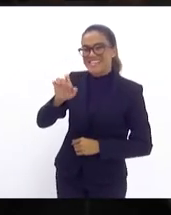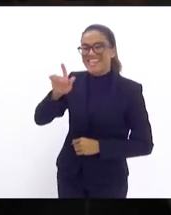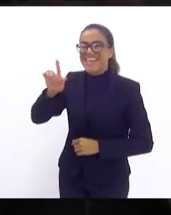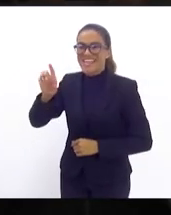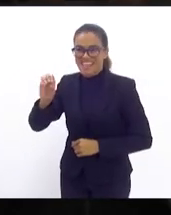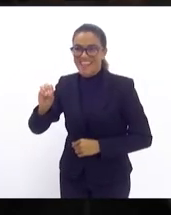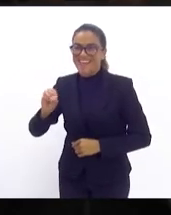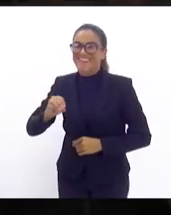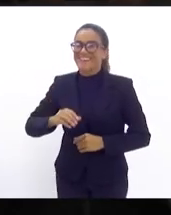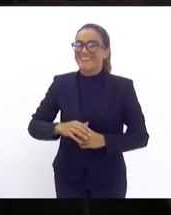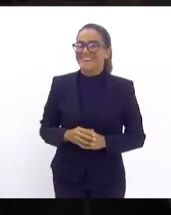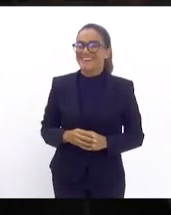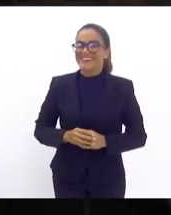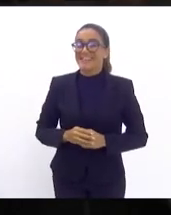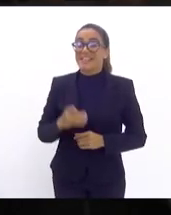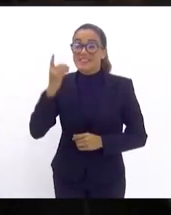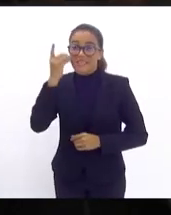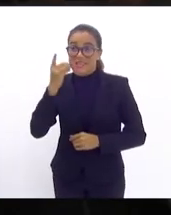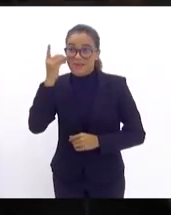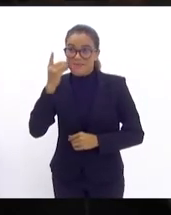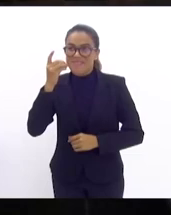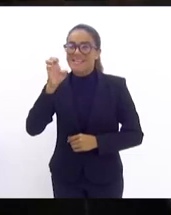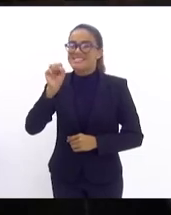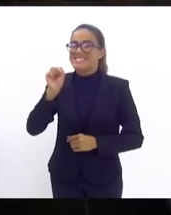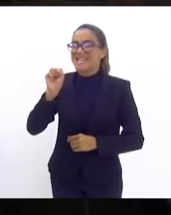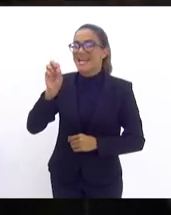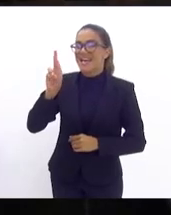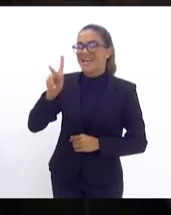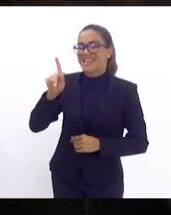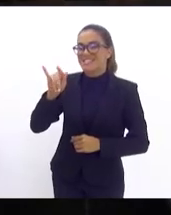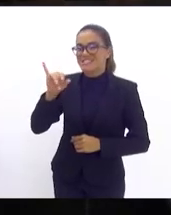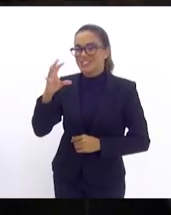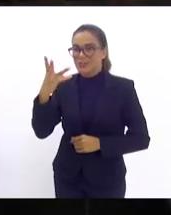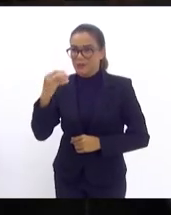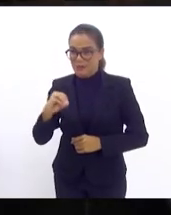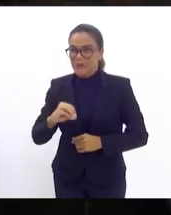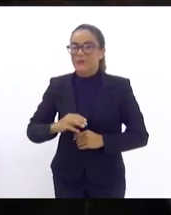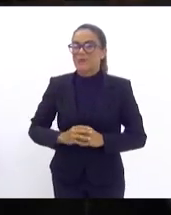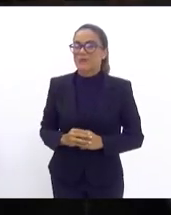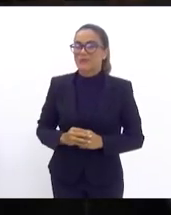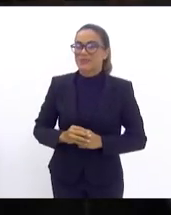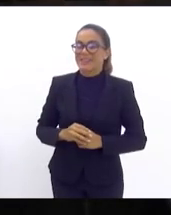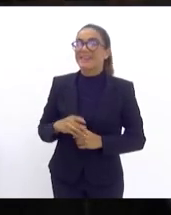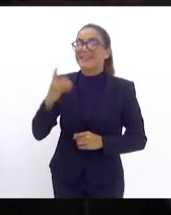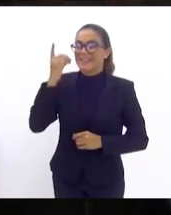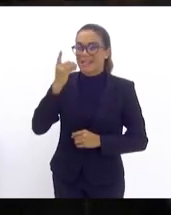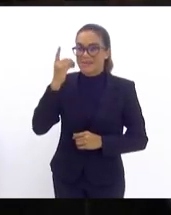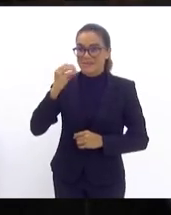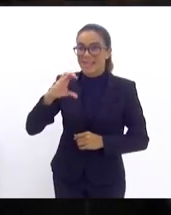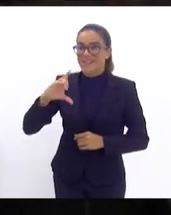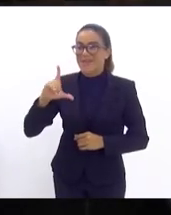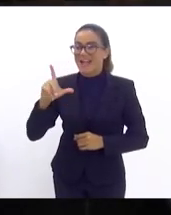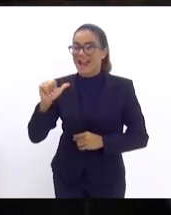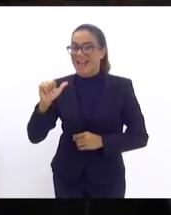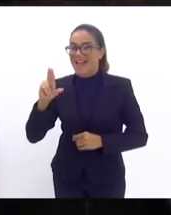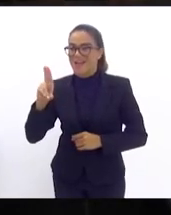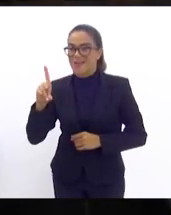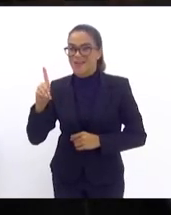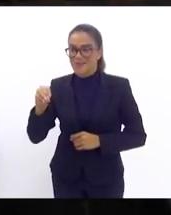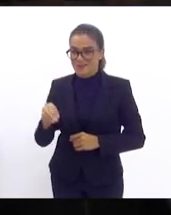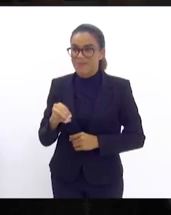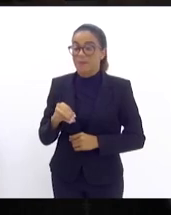o deputado Serginho cumprimentar também o deputado Luiz Cláudio hoje primeira vez